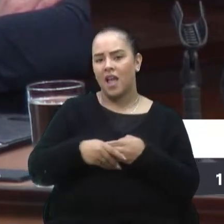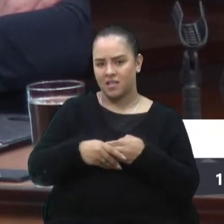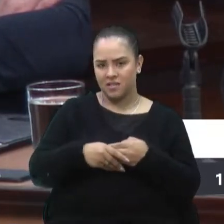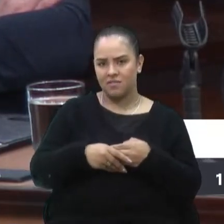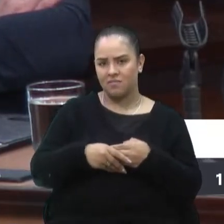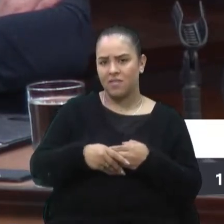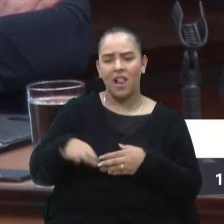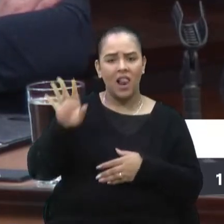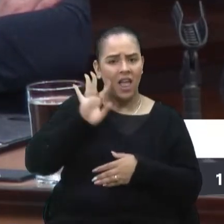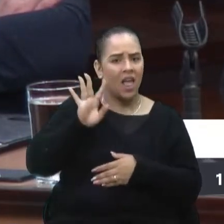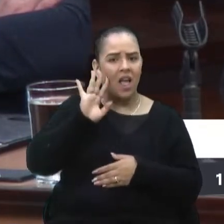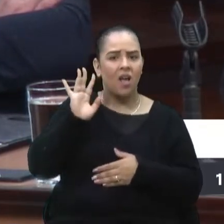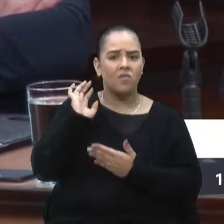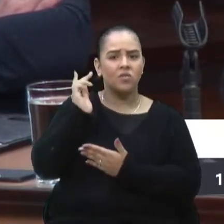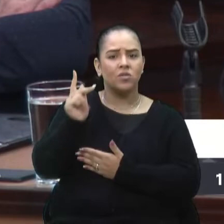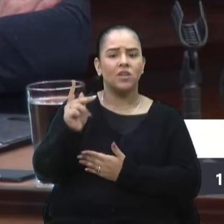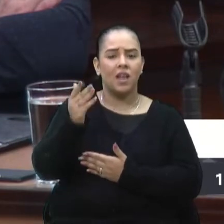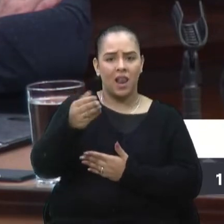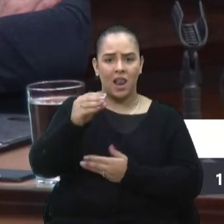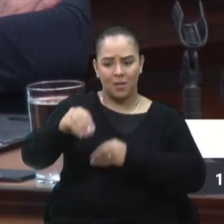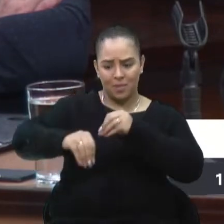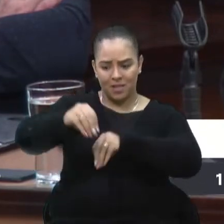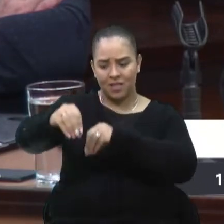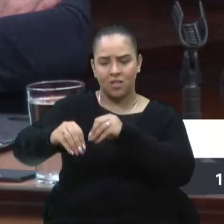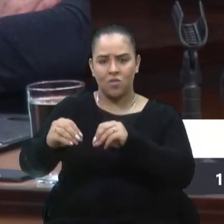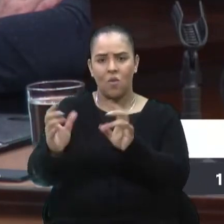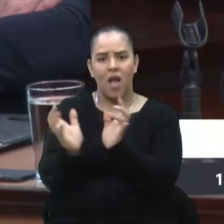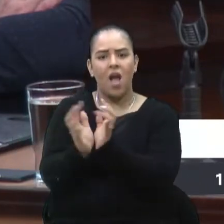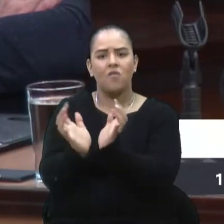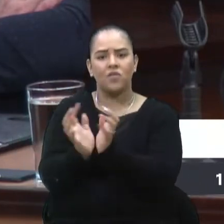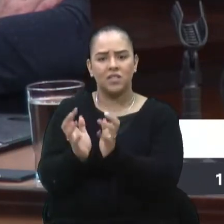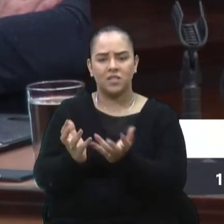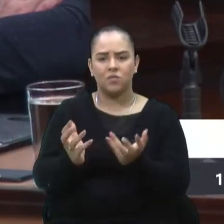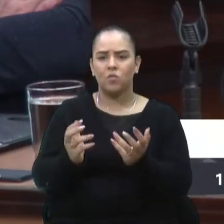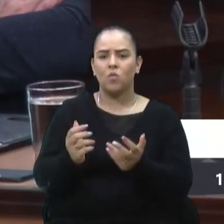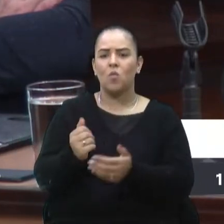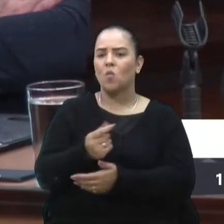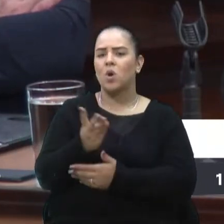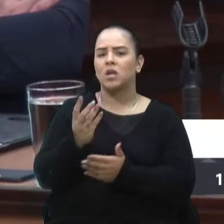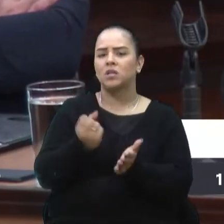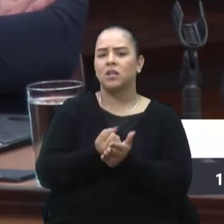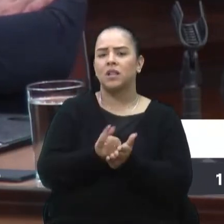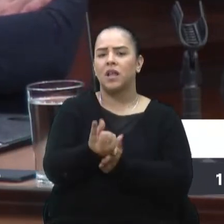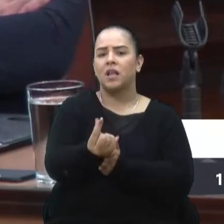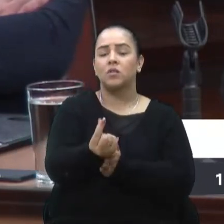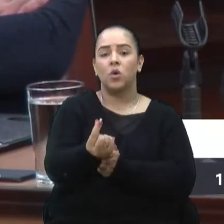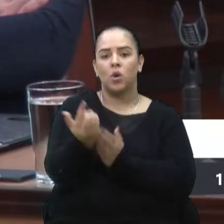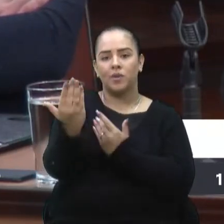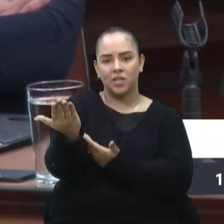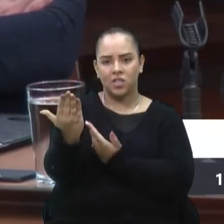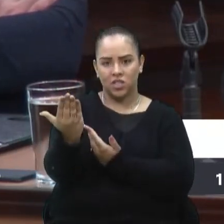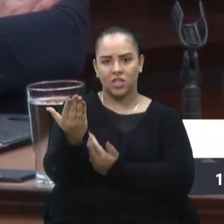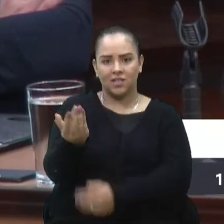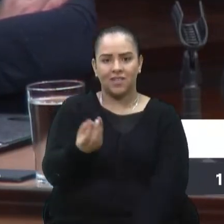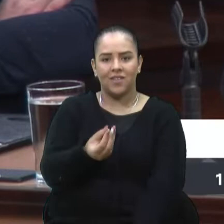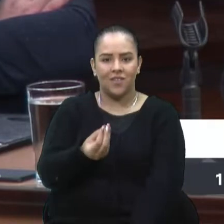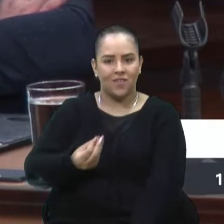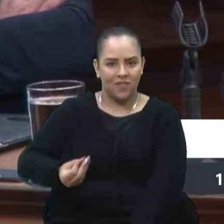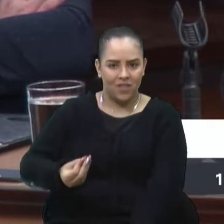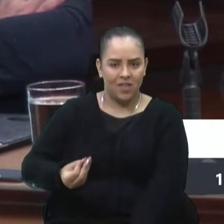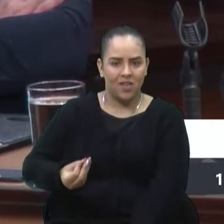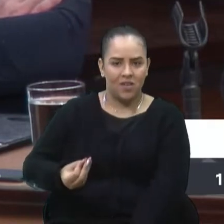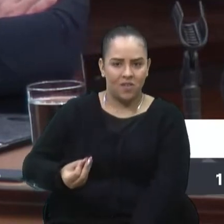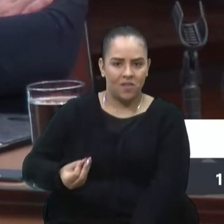Que legal a história, plantando alface, ainda estimulando. Quanto legado. Vamos homenagear enquanto está viva essas pessoas. Então,